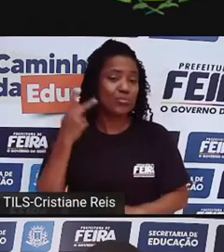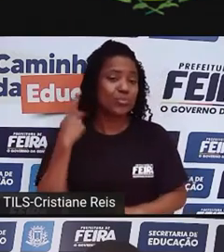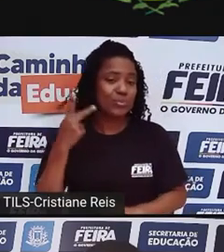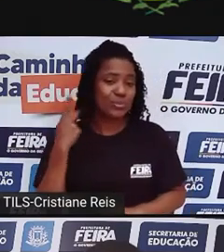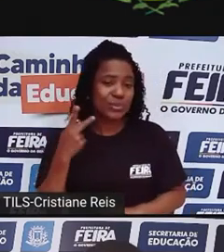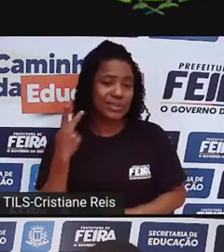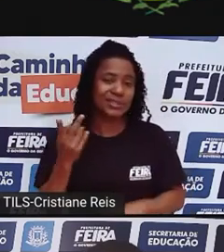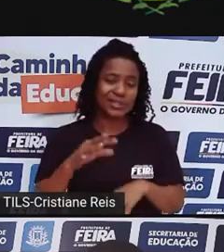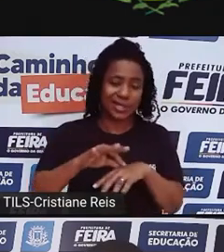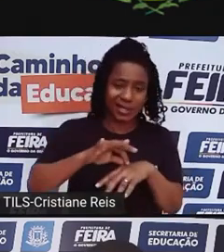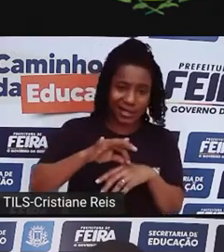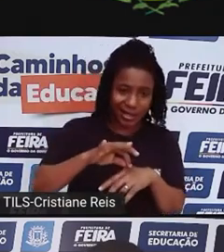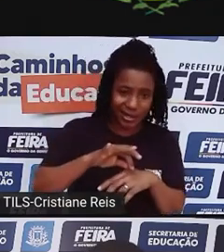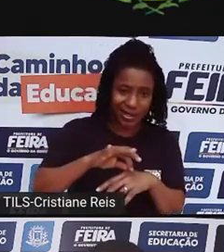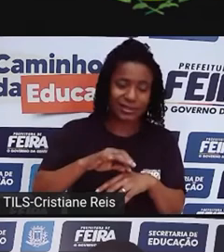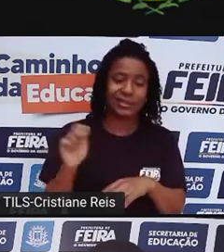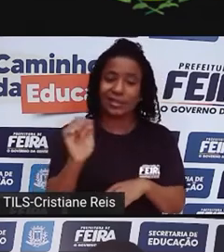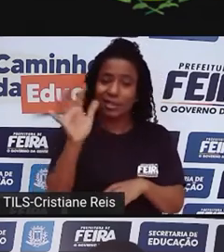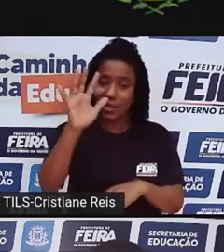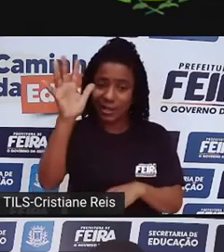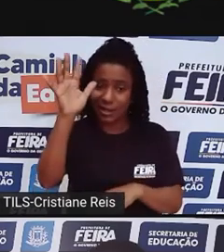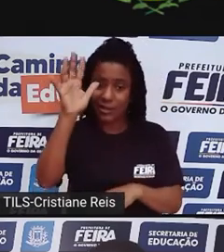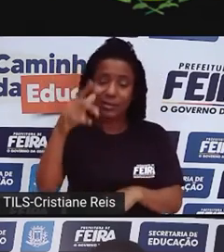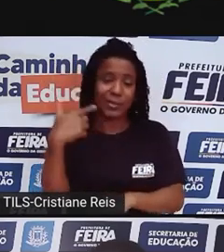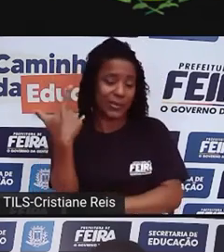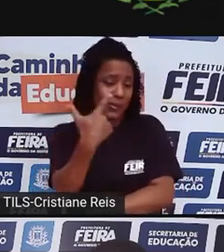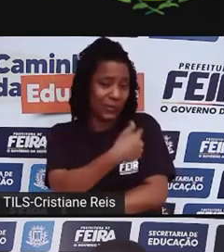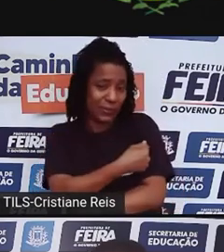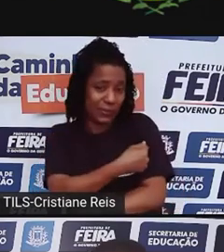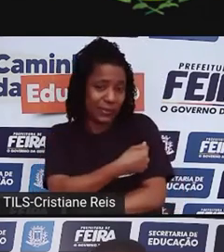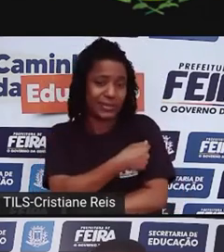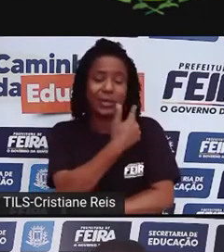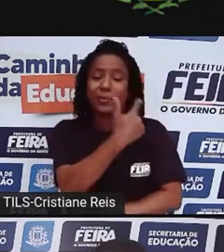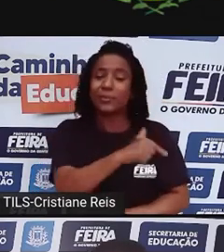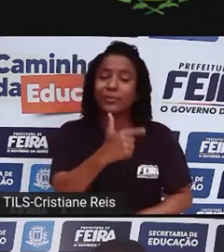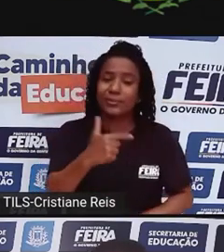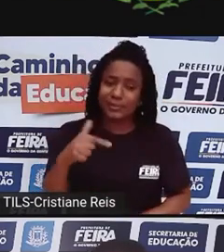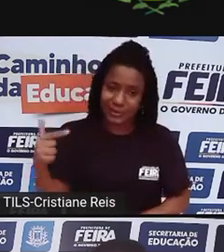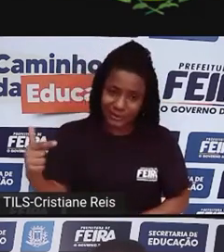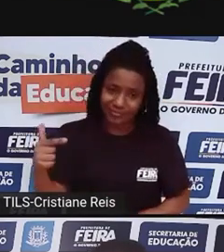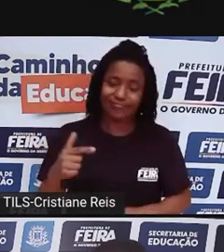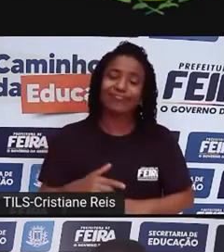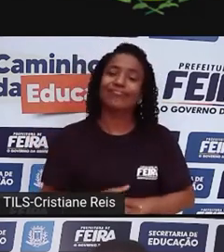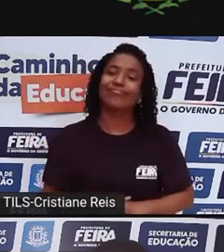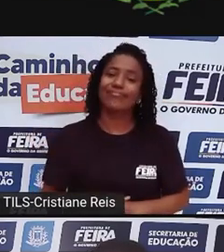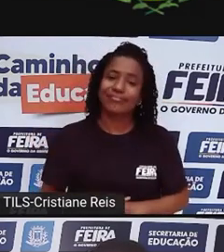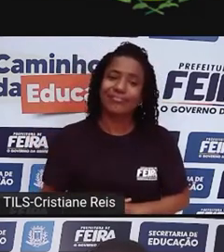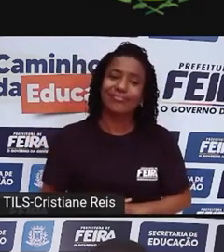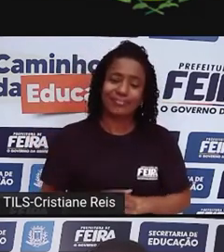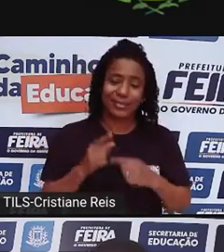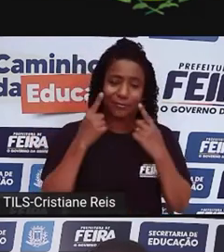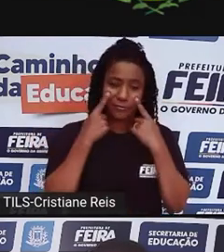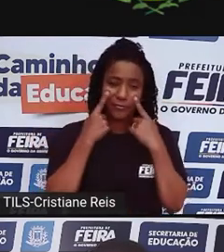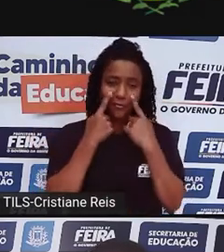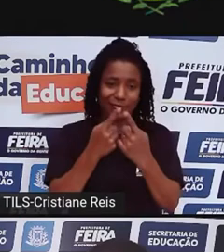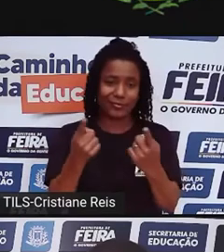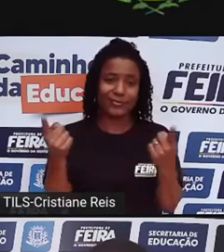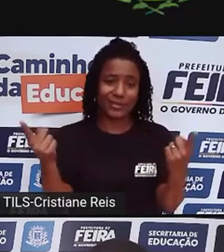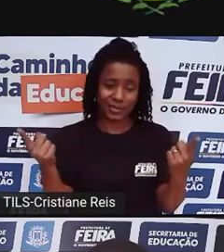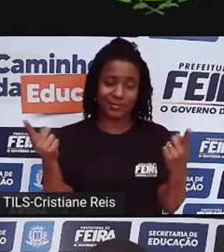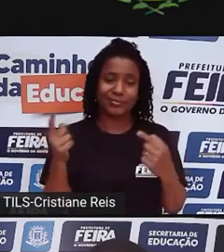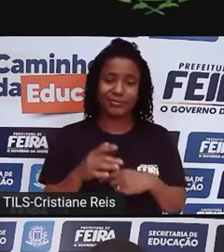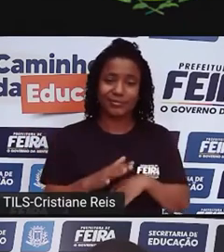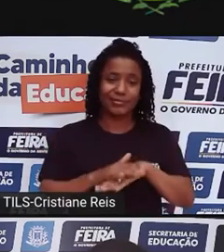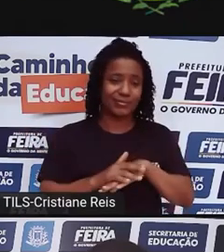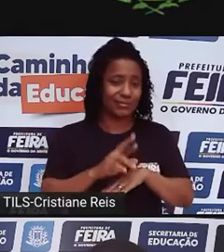vacina foi negada e se tantos outros processos que estão públicos estão aí na cara da gente, no dia a dia da gente, se a